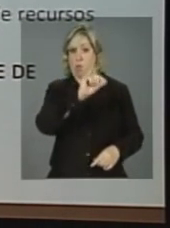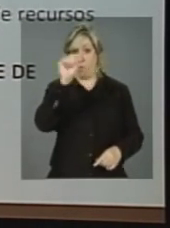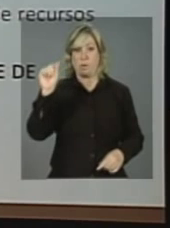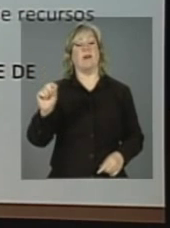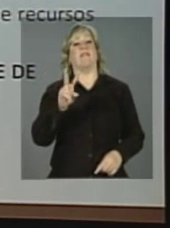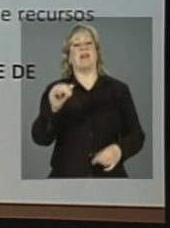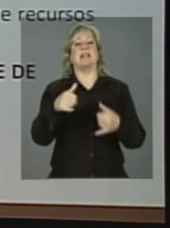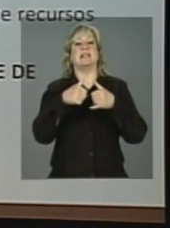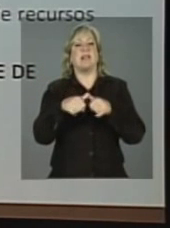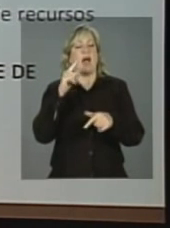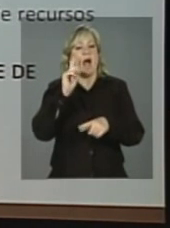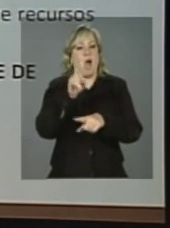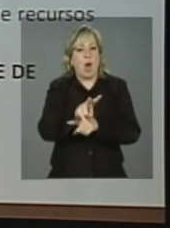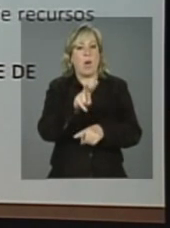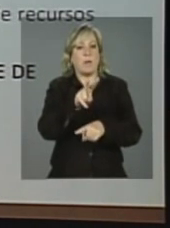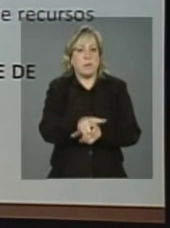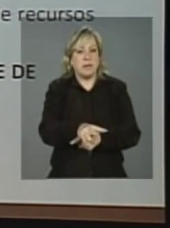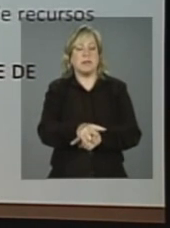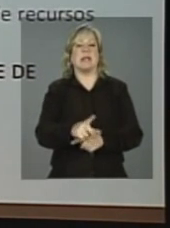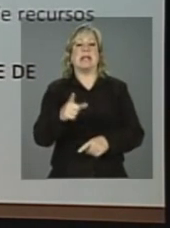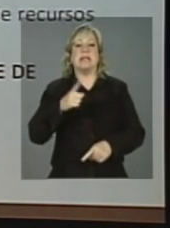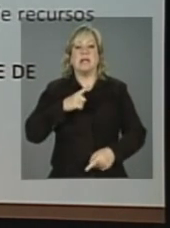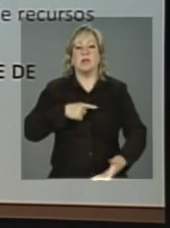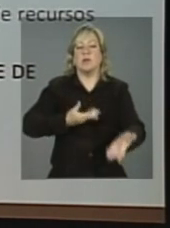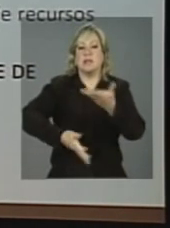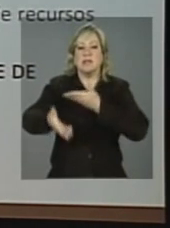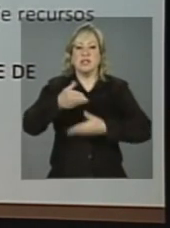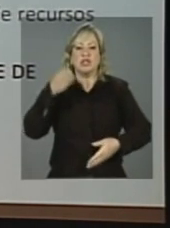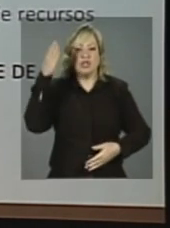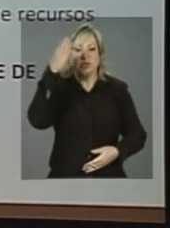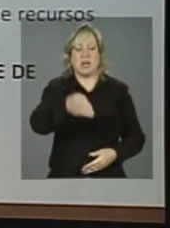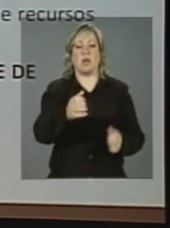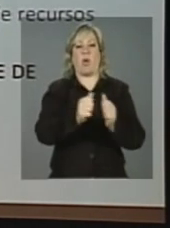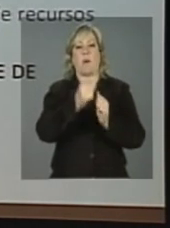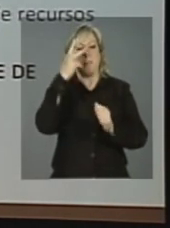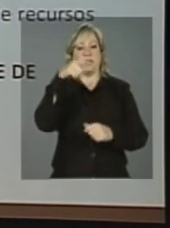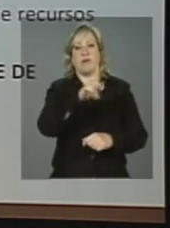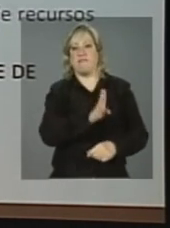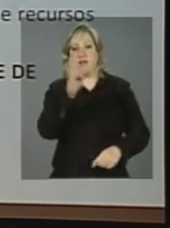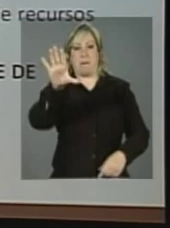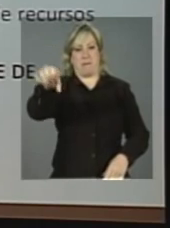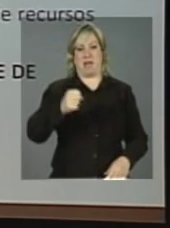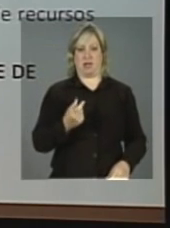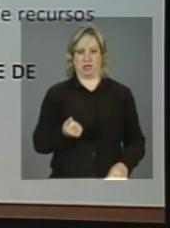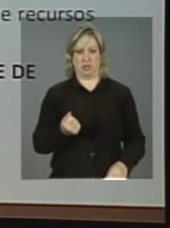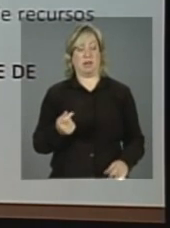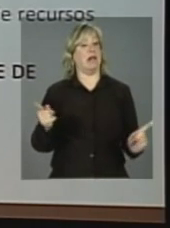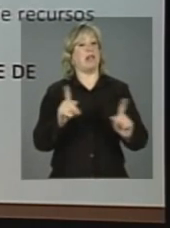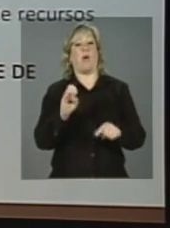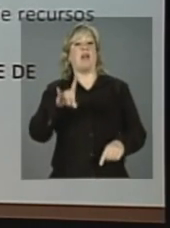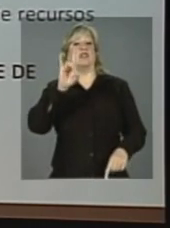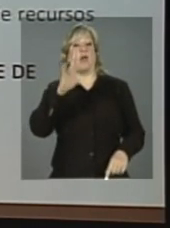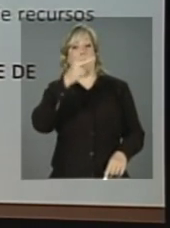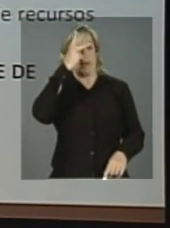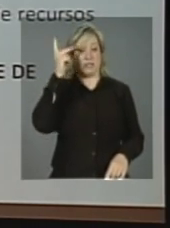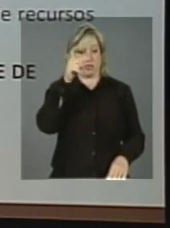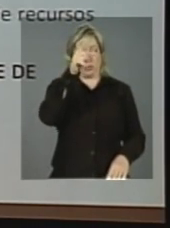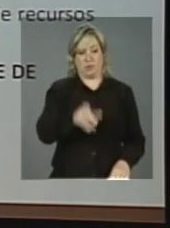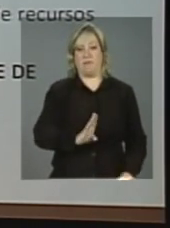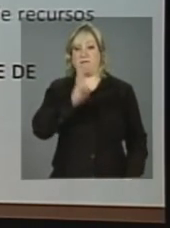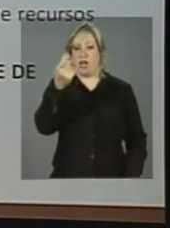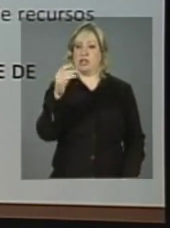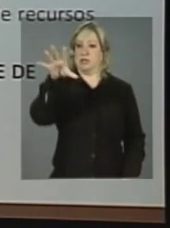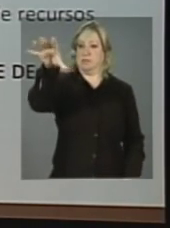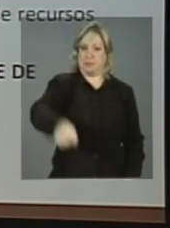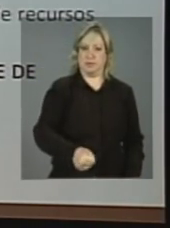estarão acompanhando, tendo um relacionamento direto com o tomador do crédito. Não é só na hora que o cidadão vai lá e